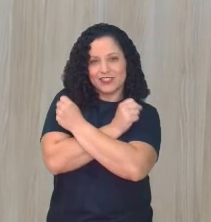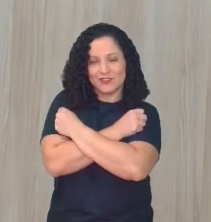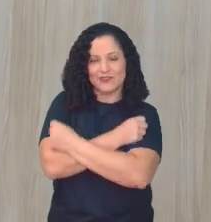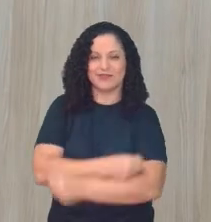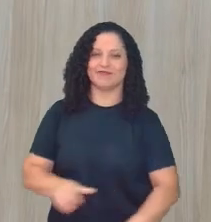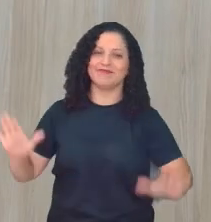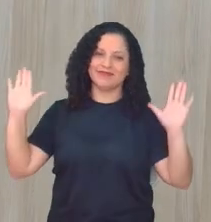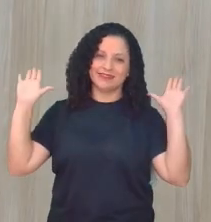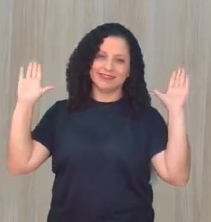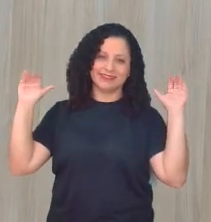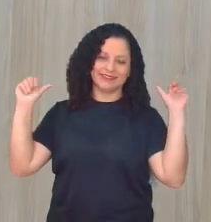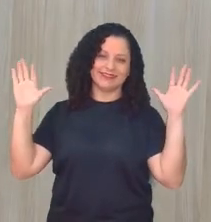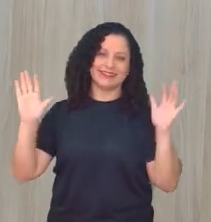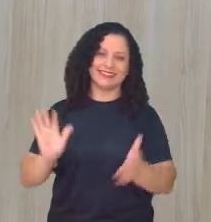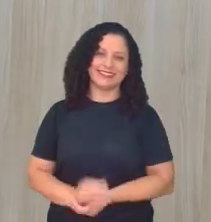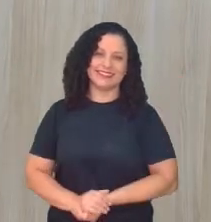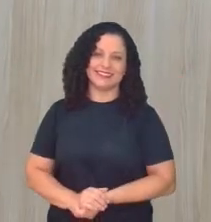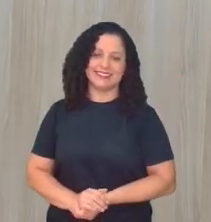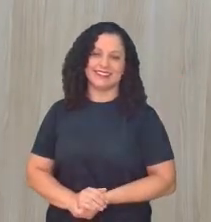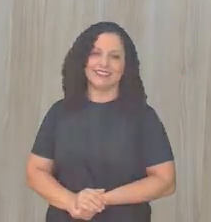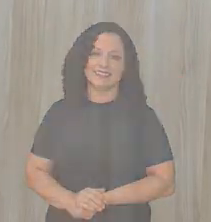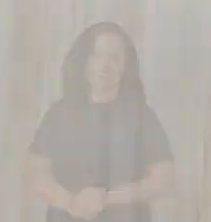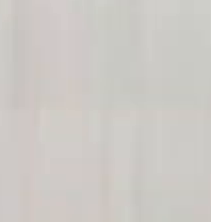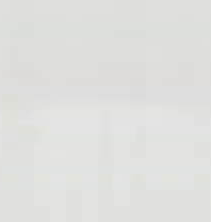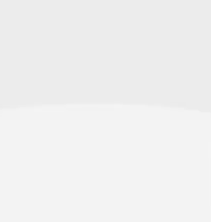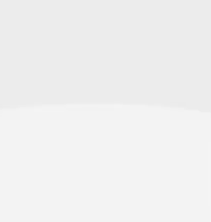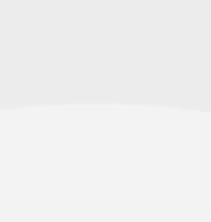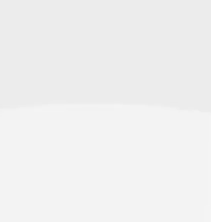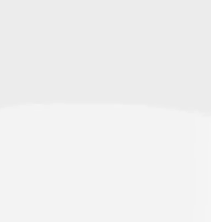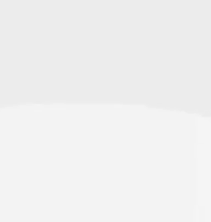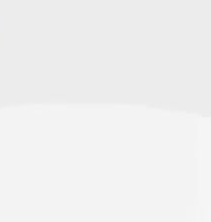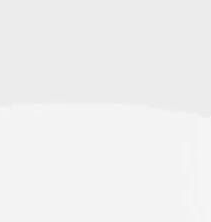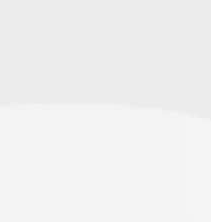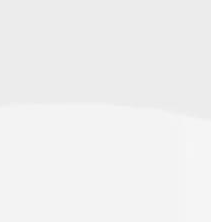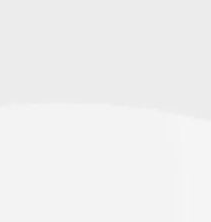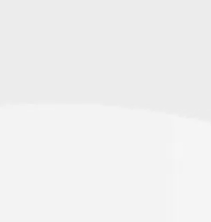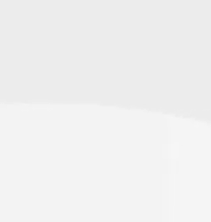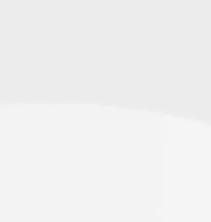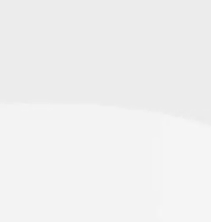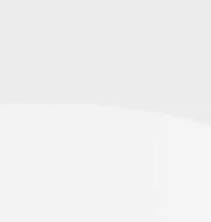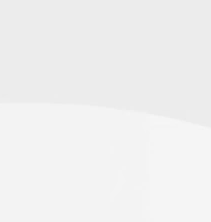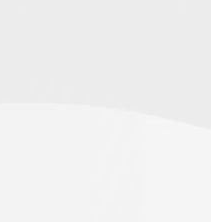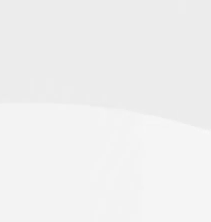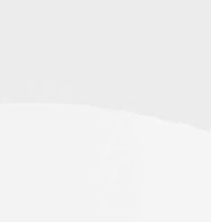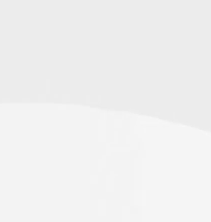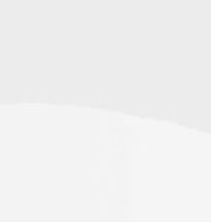Até a próxima. Tchau, tchau. Tchau, tchau.